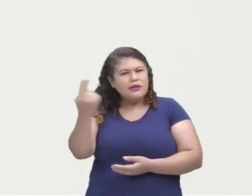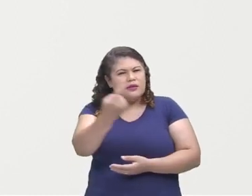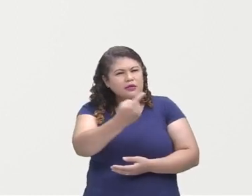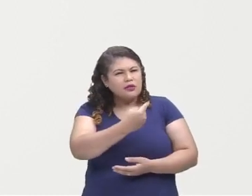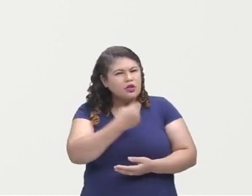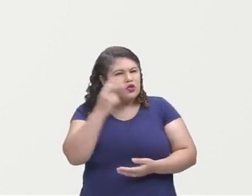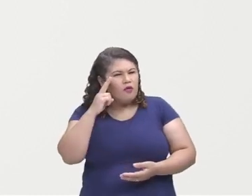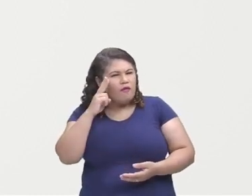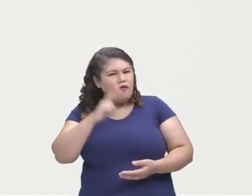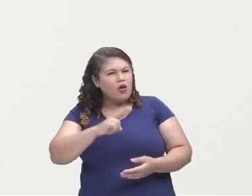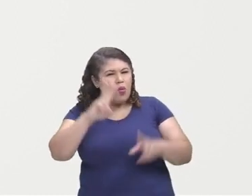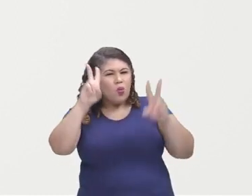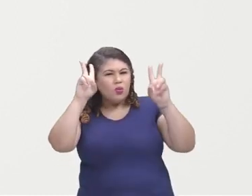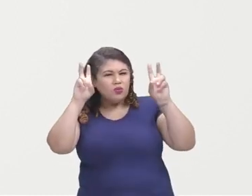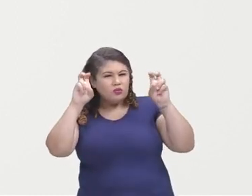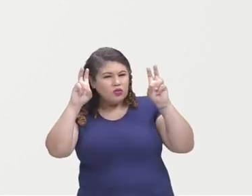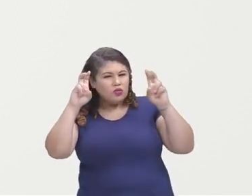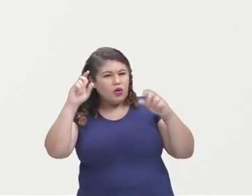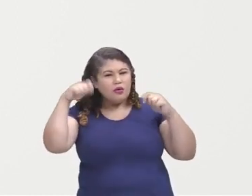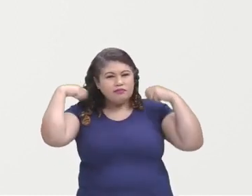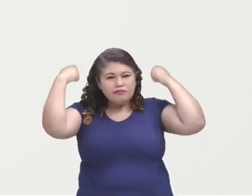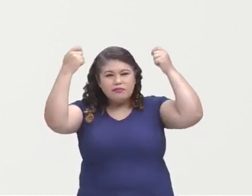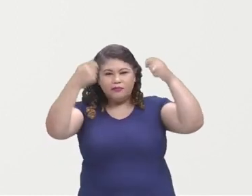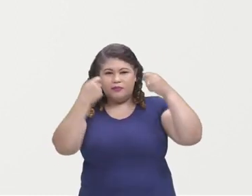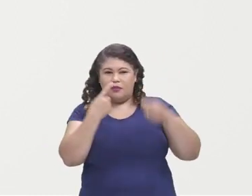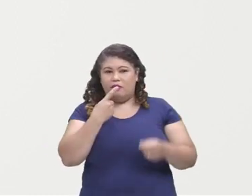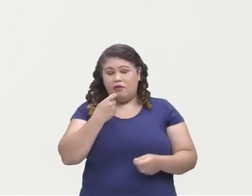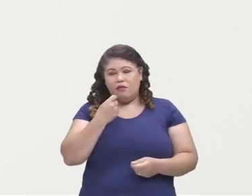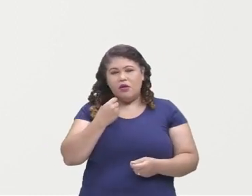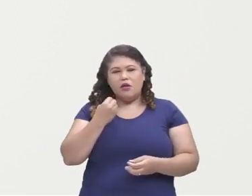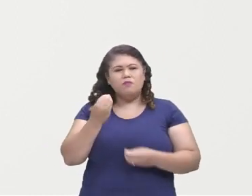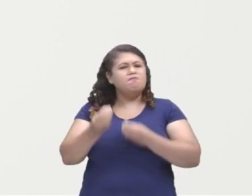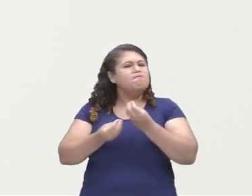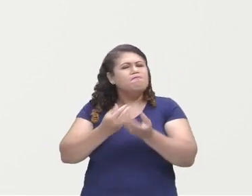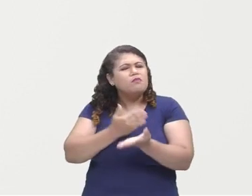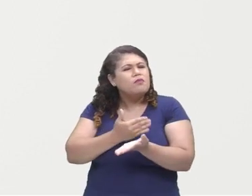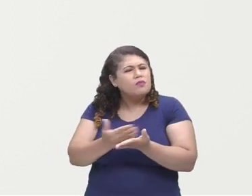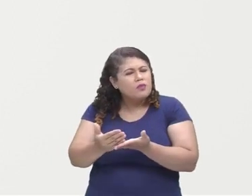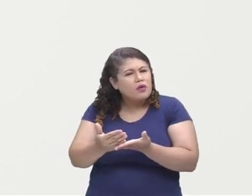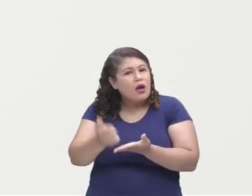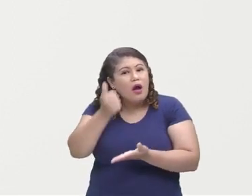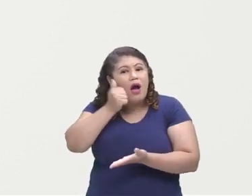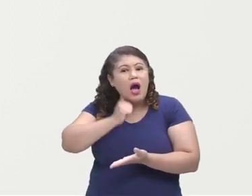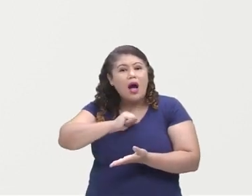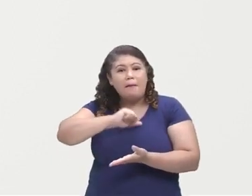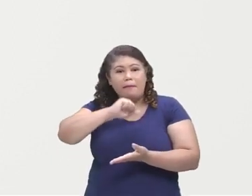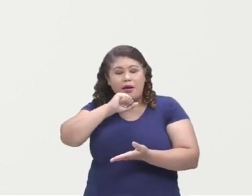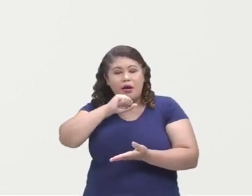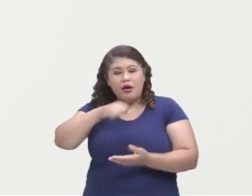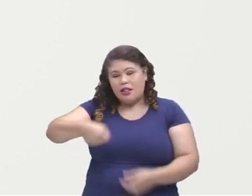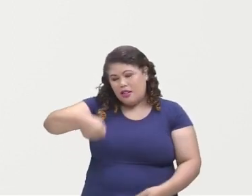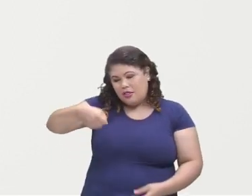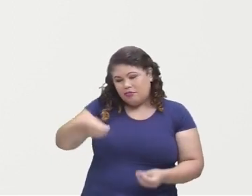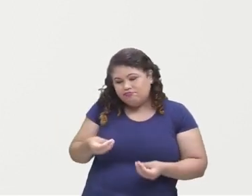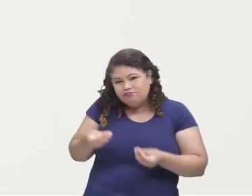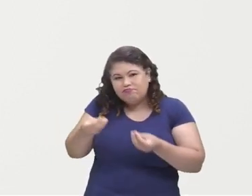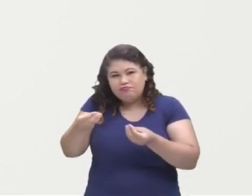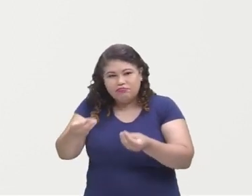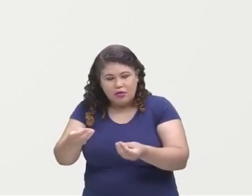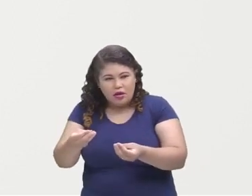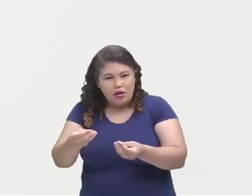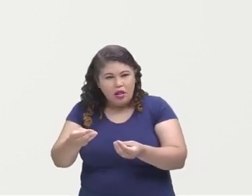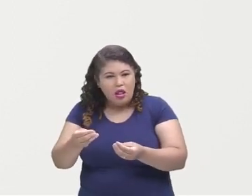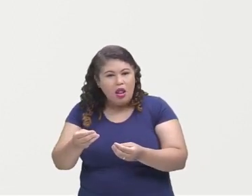Da Chapeuzinho Vermelho. Tudo começou com sua mãe, dando para ela uma cesta para